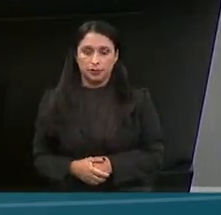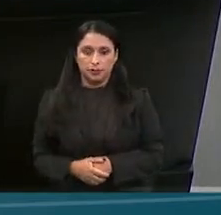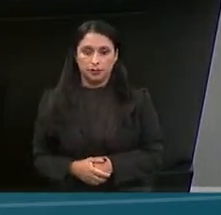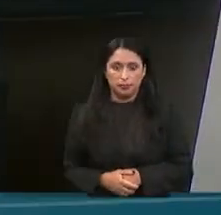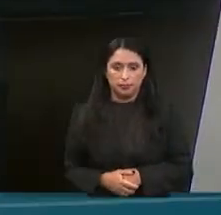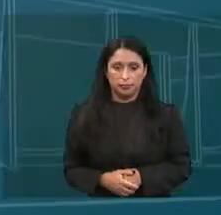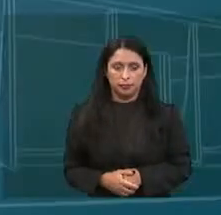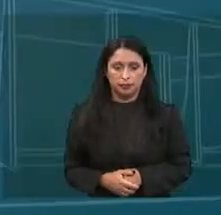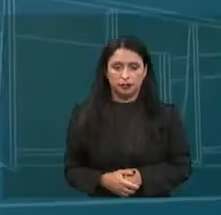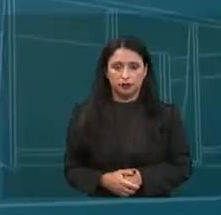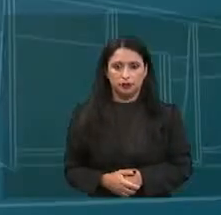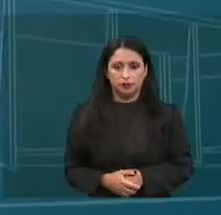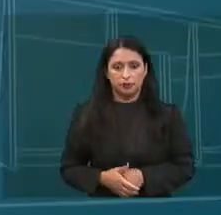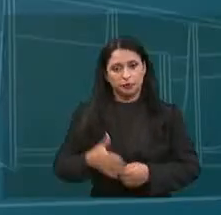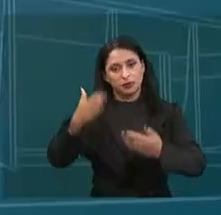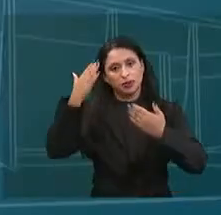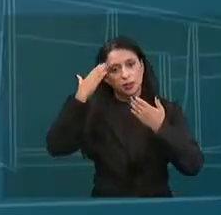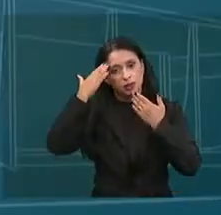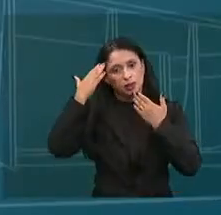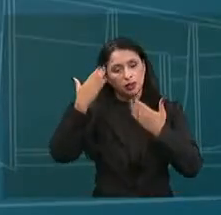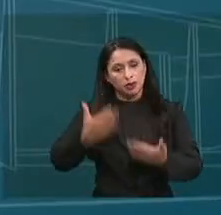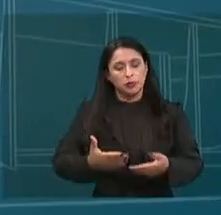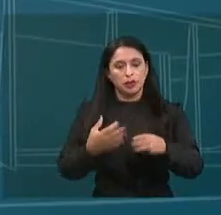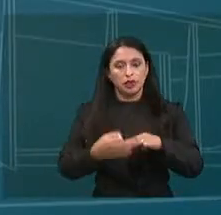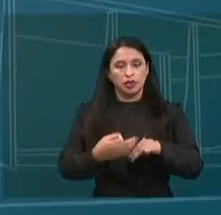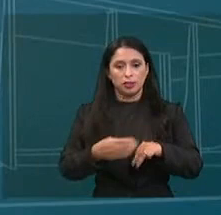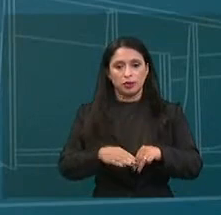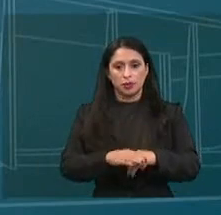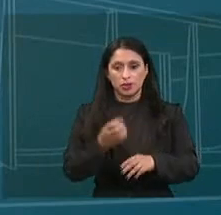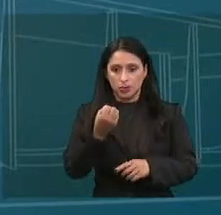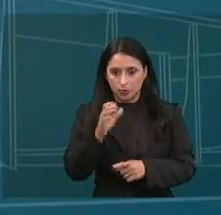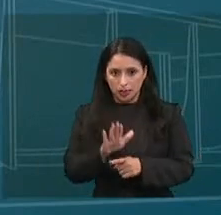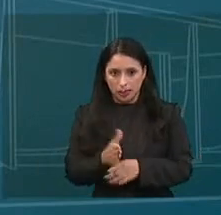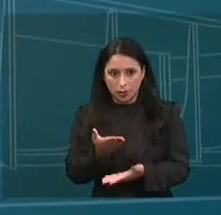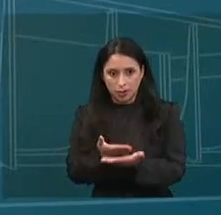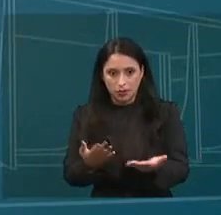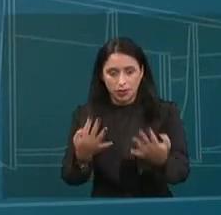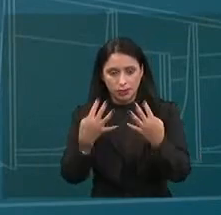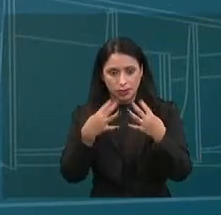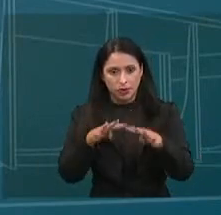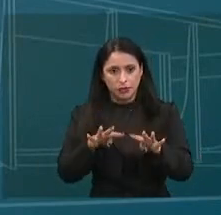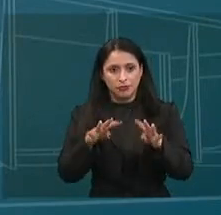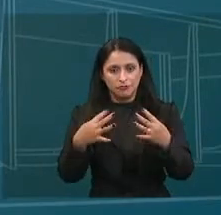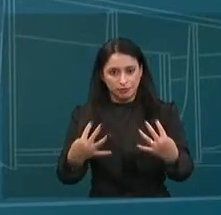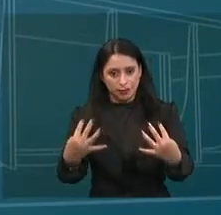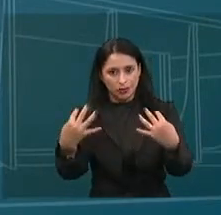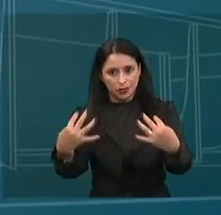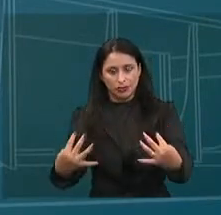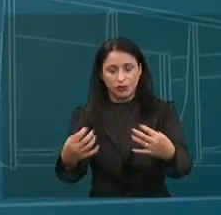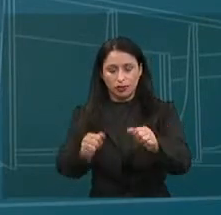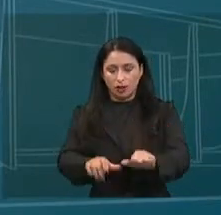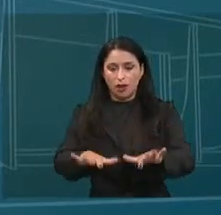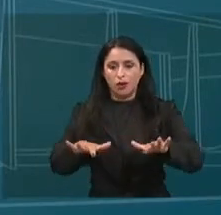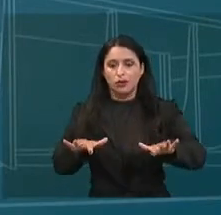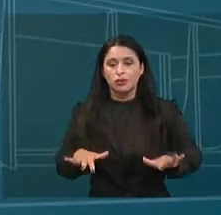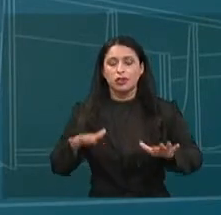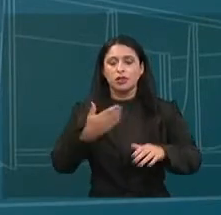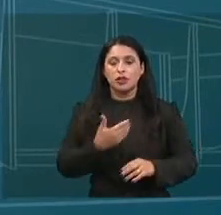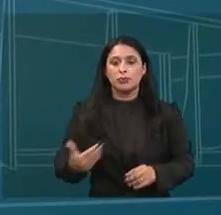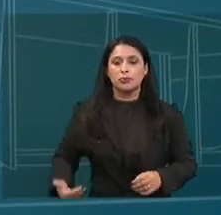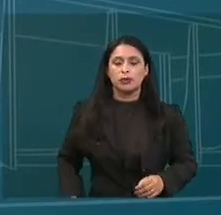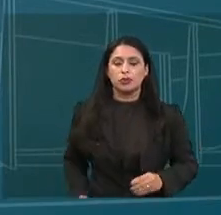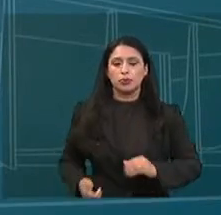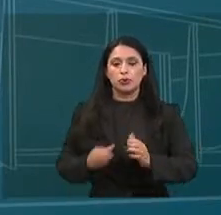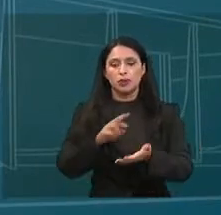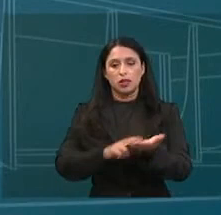Muito obrigada, ministro. Muito boa tarde a todas as pessoas que nos assistem, que estão presentes nessa audiência pública. Cumprimento o excelentíssimo